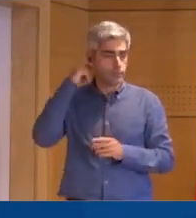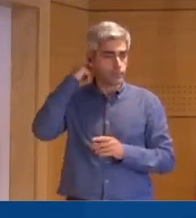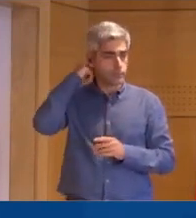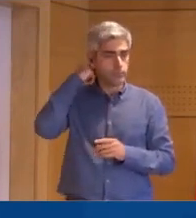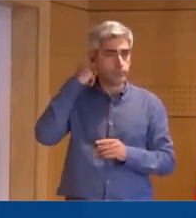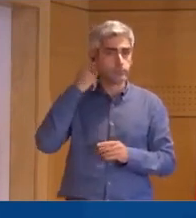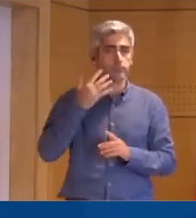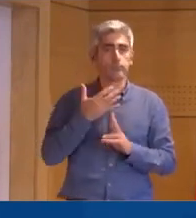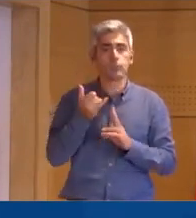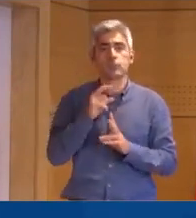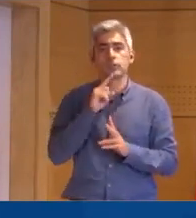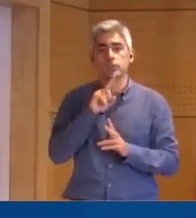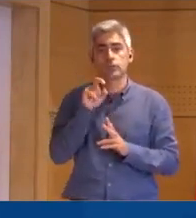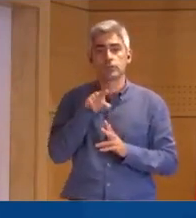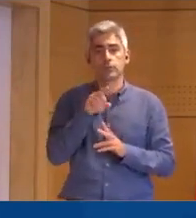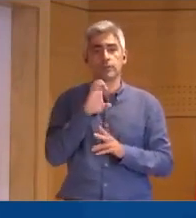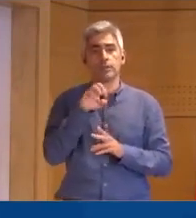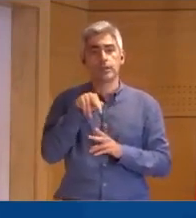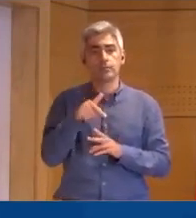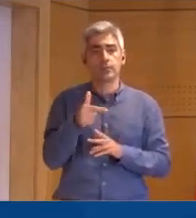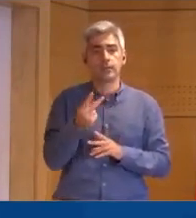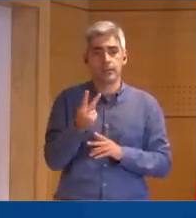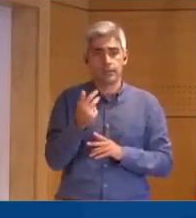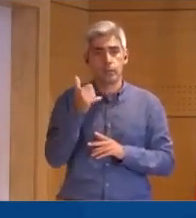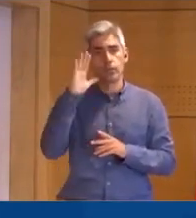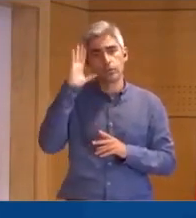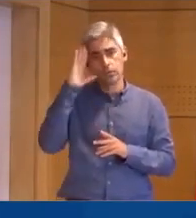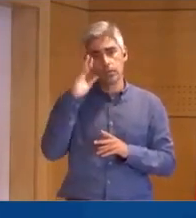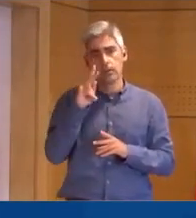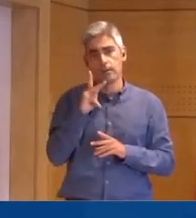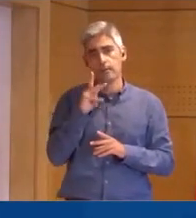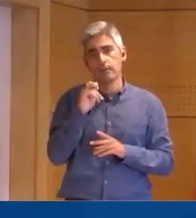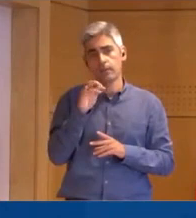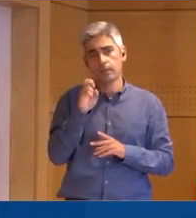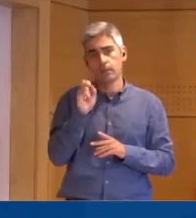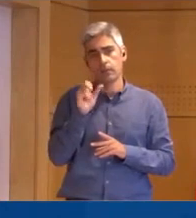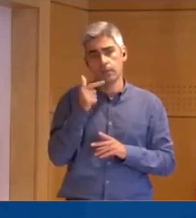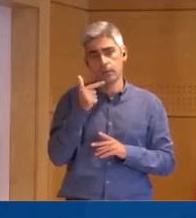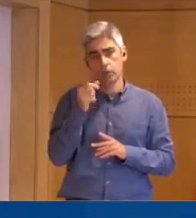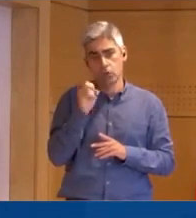A próxima questão é da CMTV. Boa tarde, Vítor Cordeiro da CMTV.